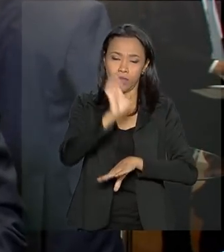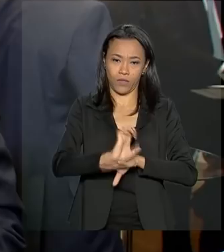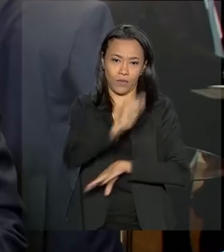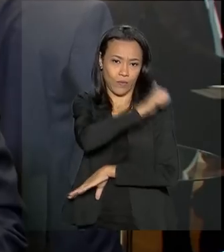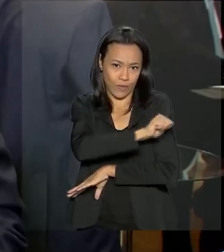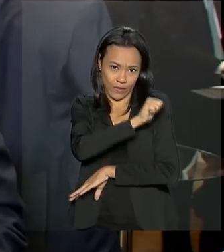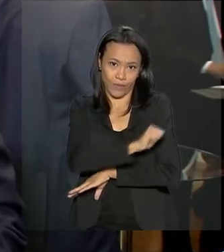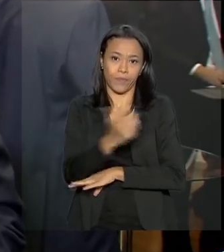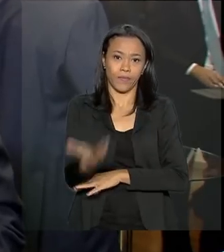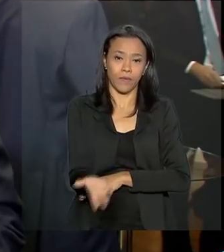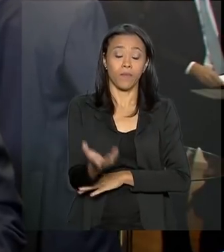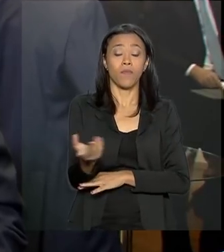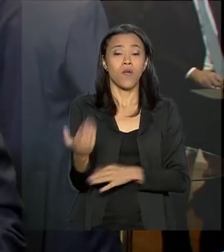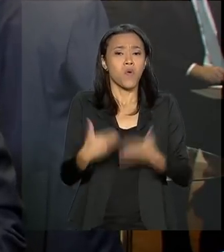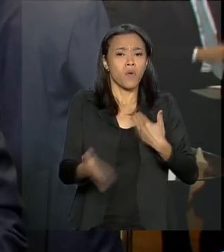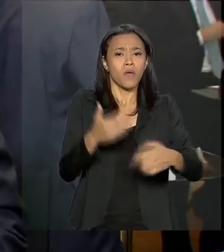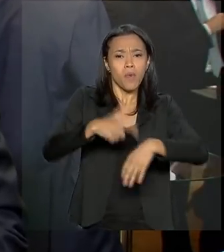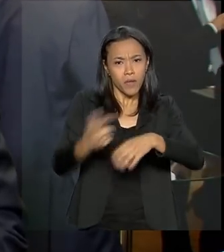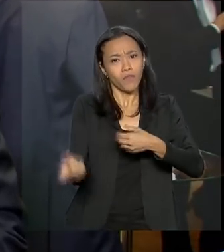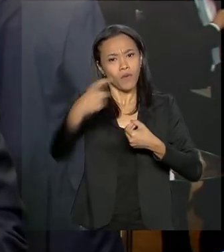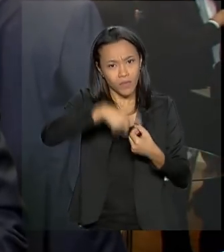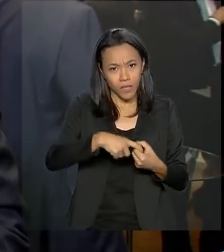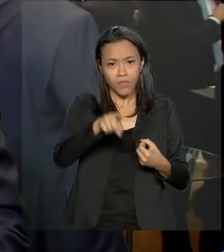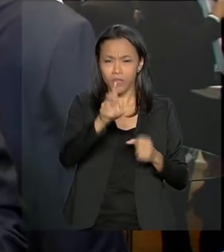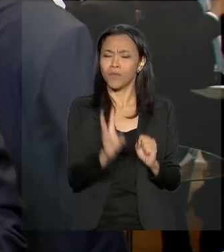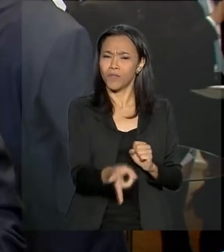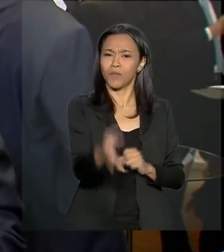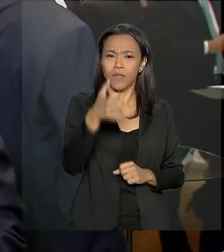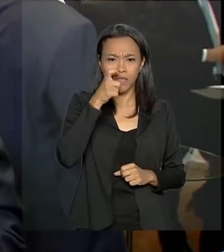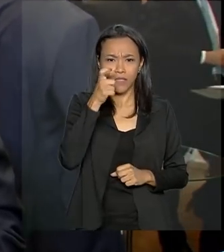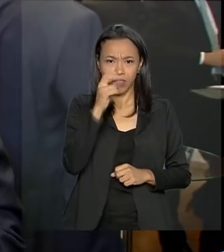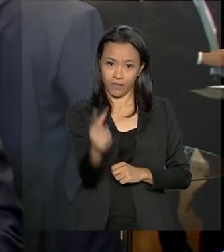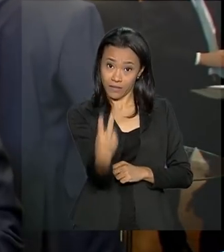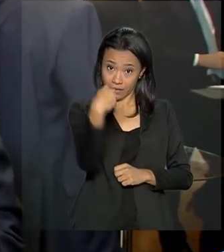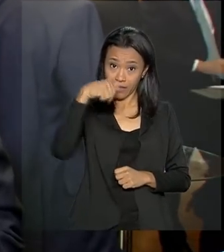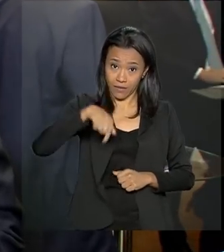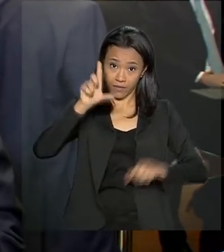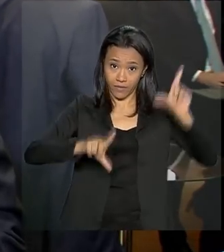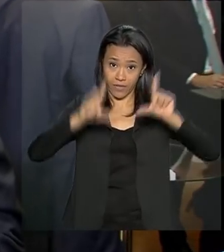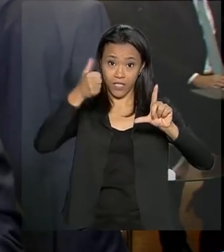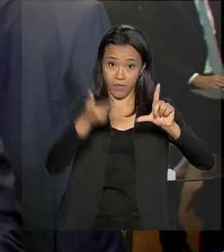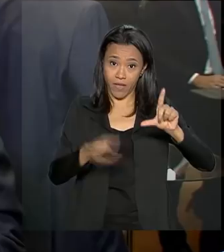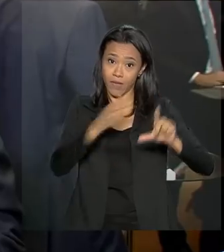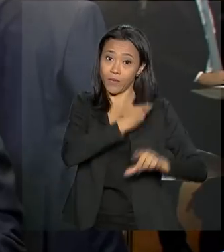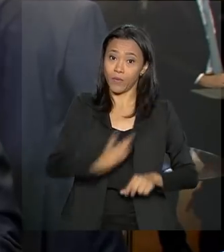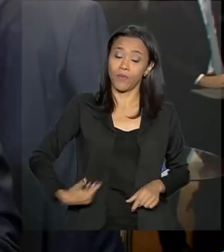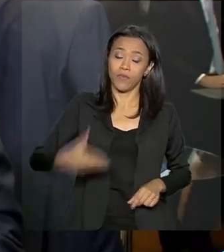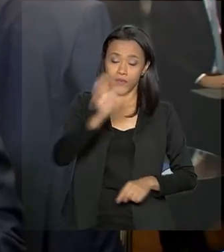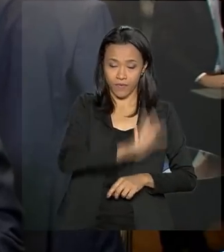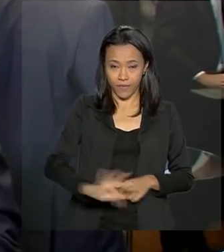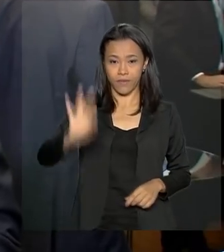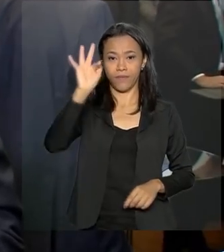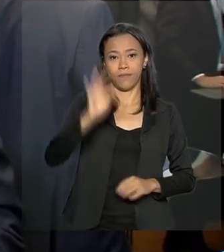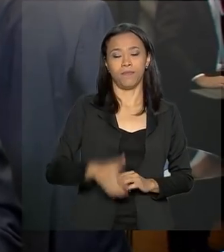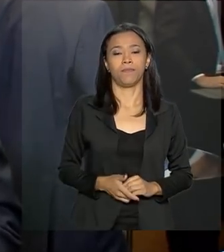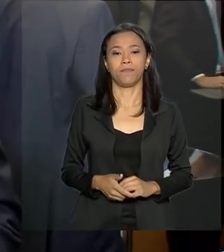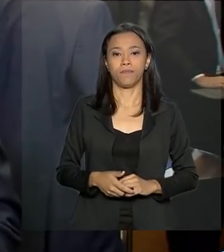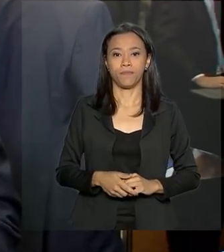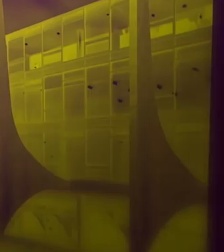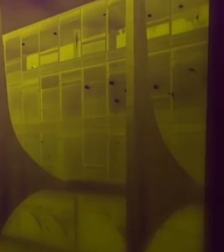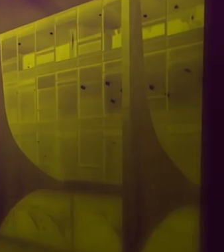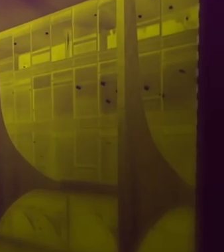Janeiro. Voltamos, portanto, a qualquer momento. Continuem a acompanhar a transmissão da NBR à TV do governo federal.